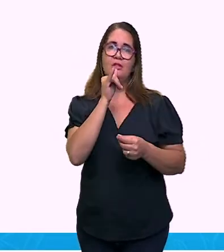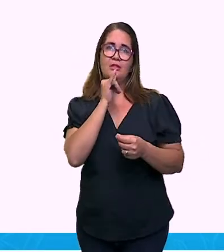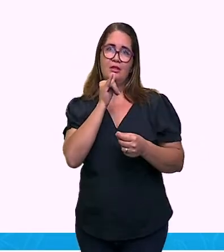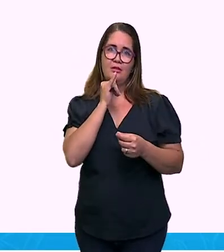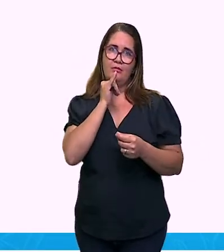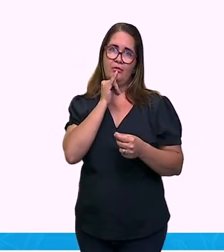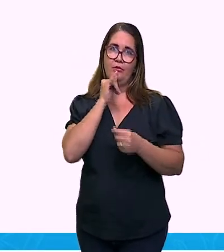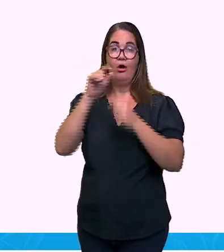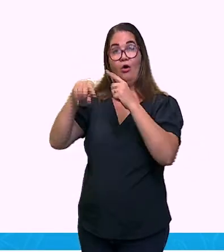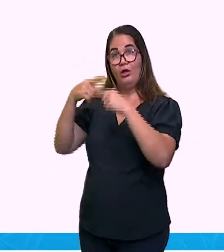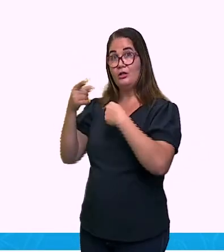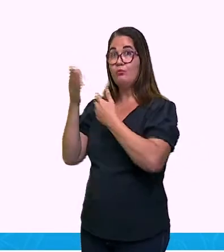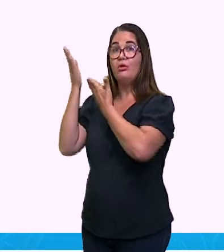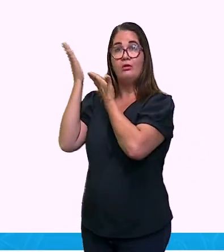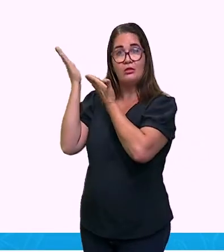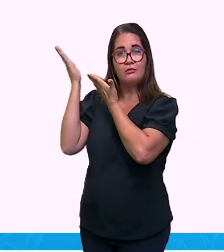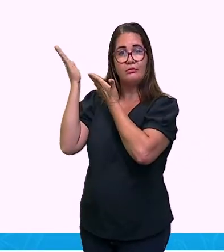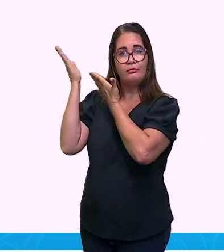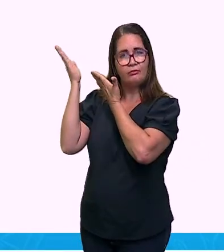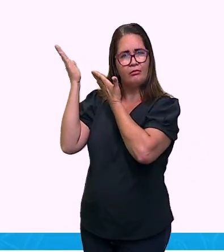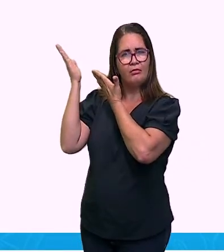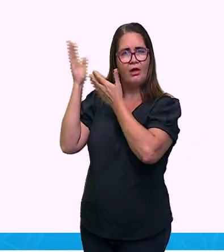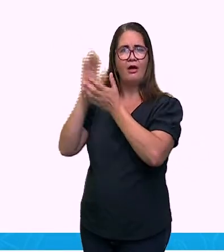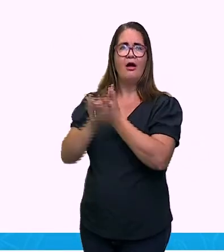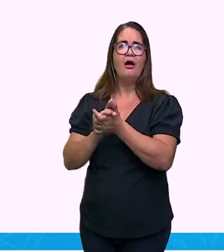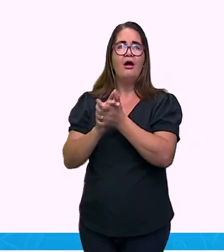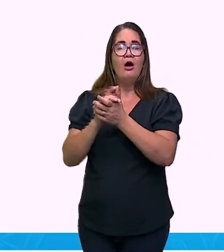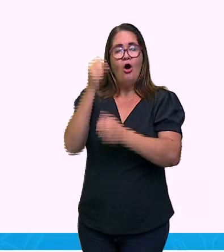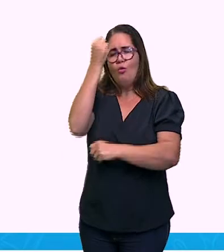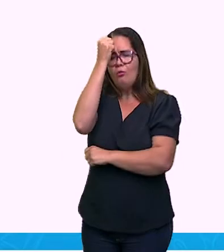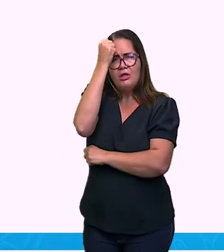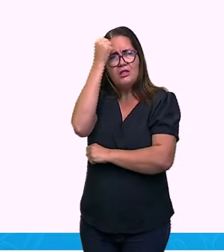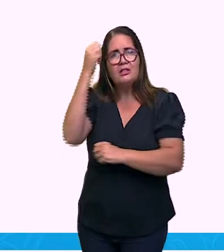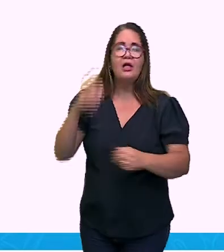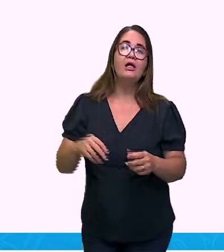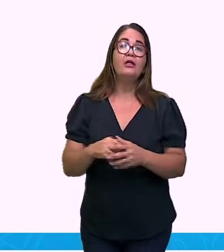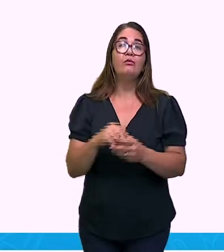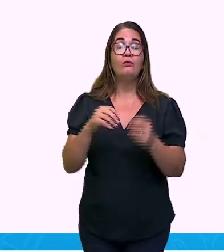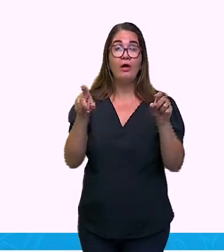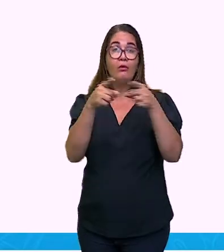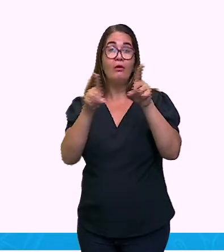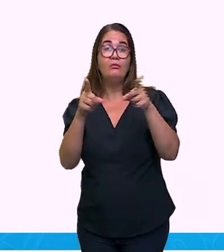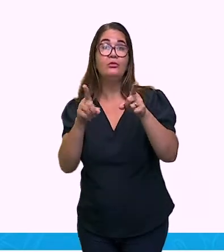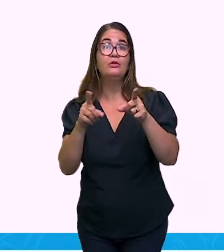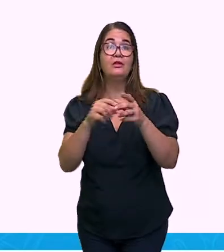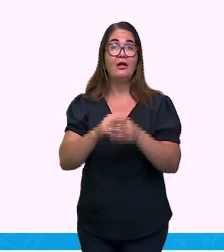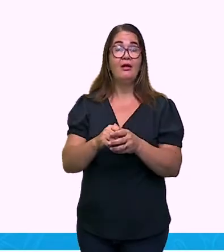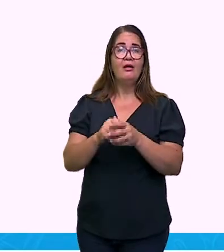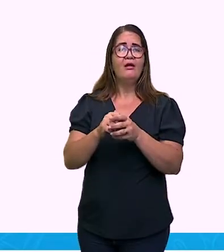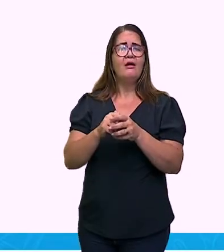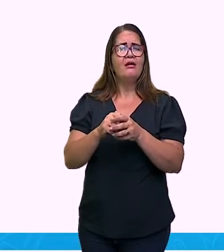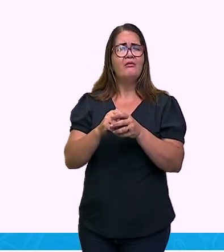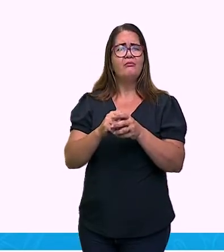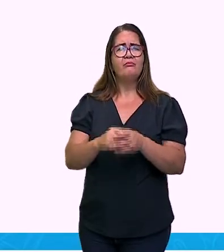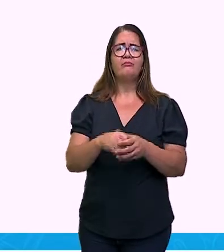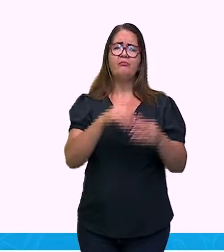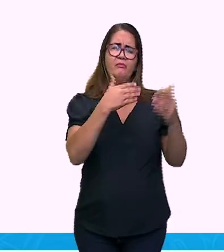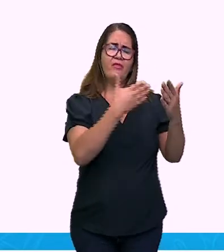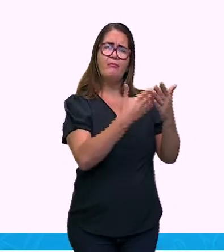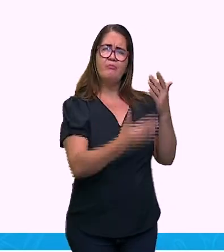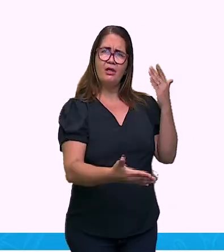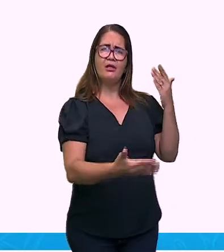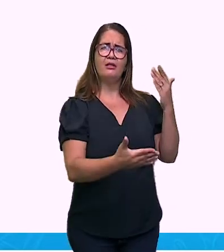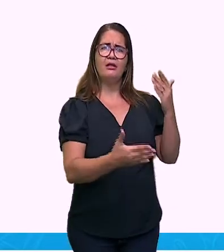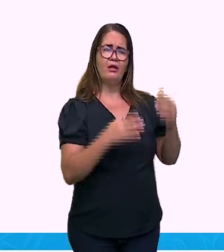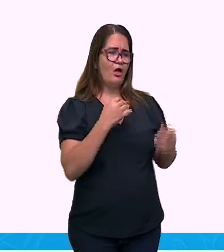Olha esse próximo. Vai perder o seu amor, mas não larga o seu cavalo. Traz ideia de contrariedade?